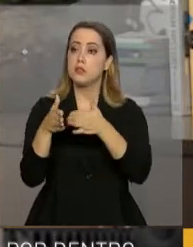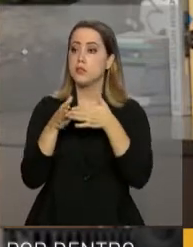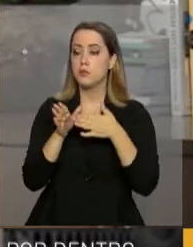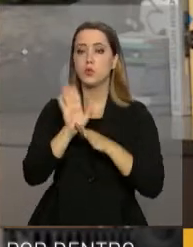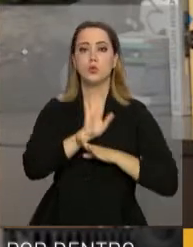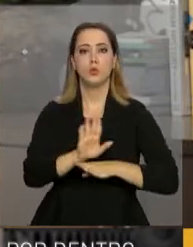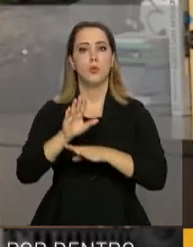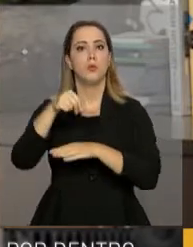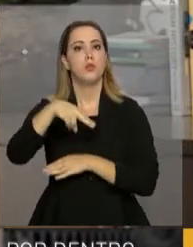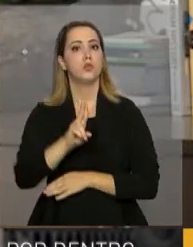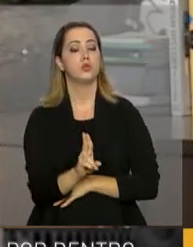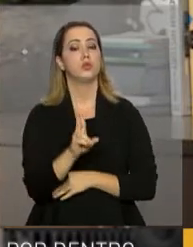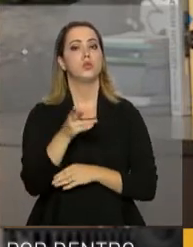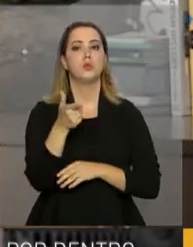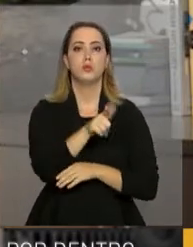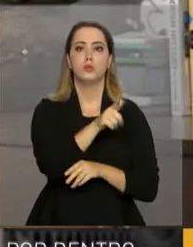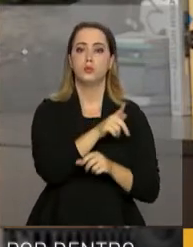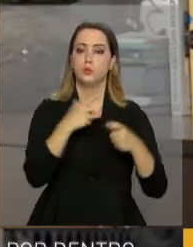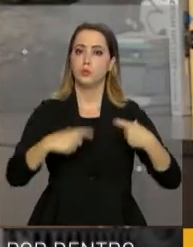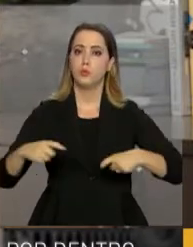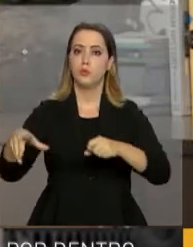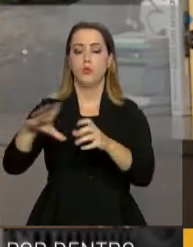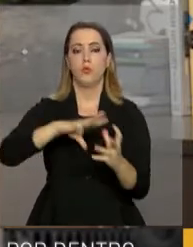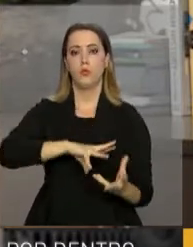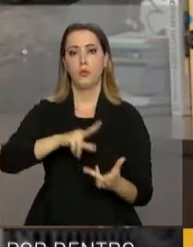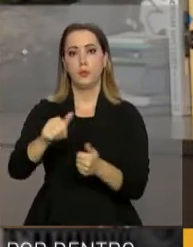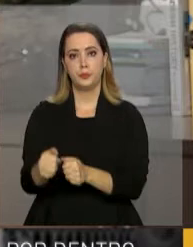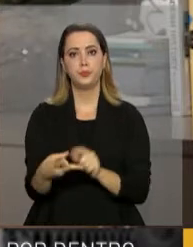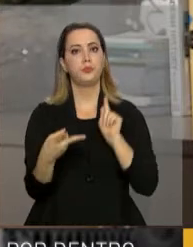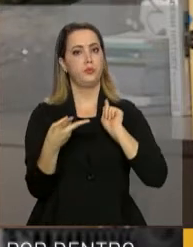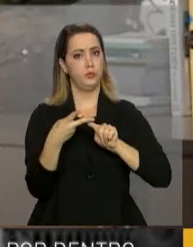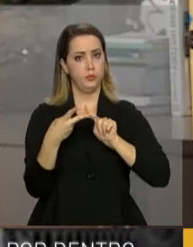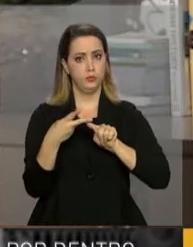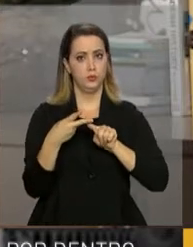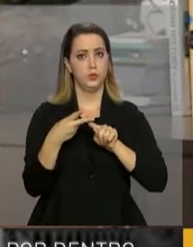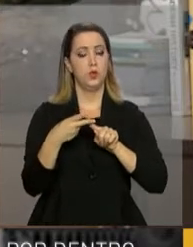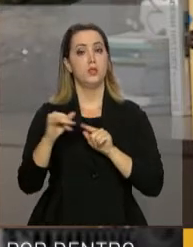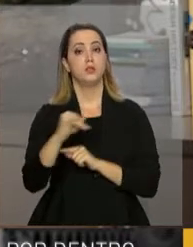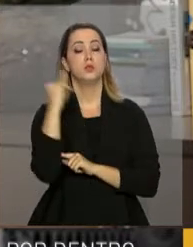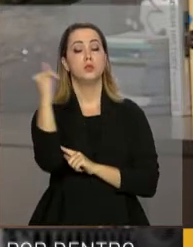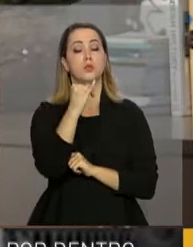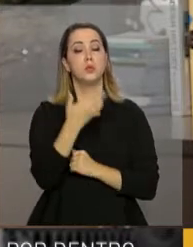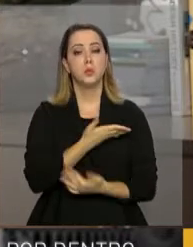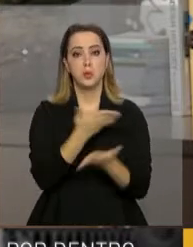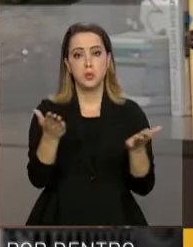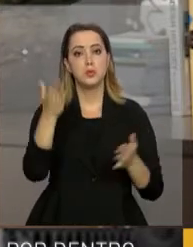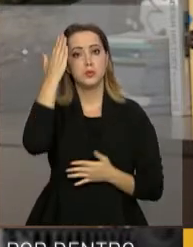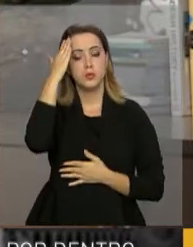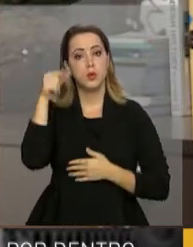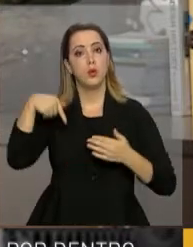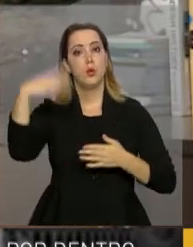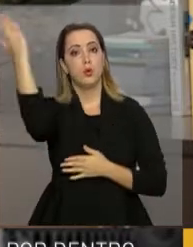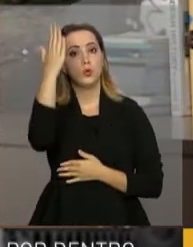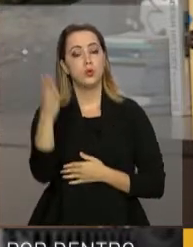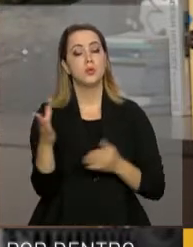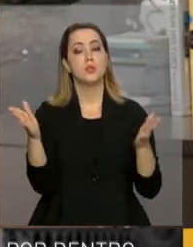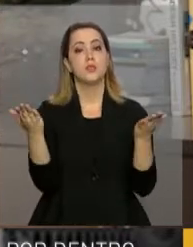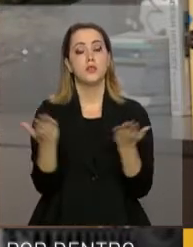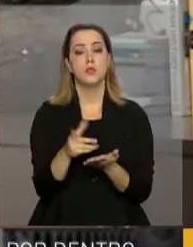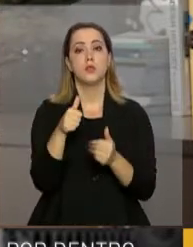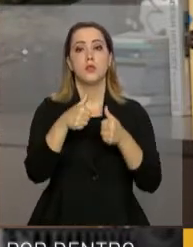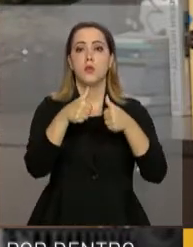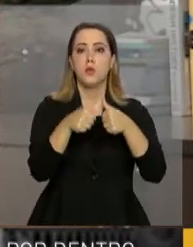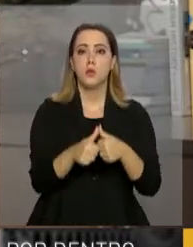paz da ONU em outros lugares do mundo. A segunda é extremamente importante. Saibam vocês que o Brasil hoje está no Oriente Médio